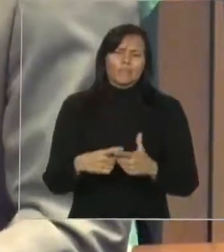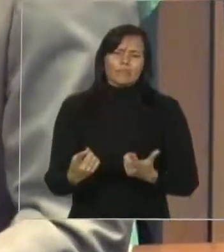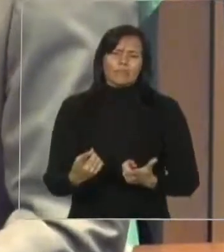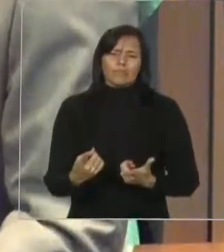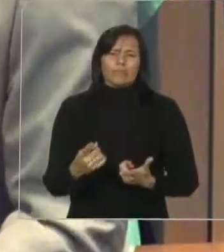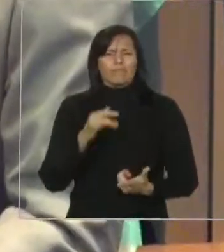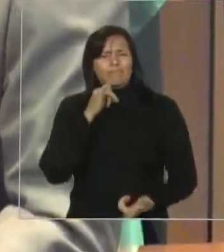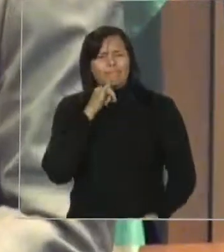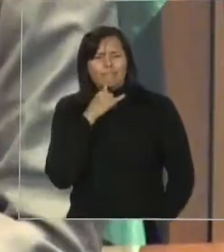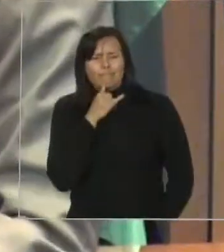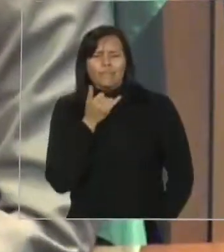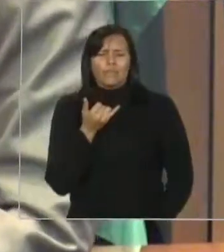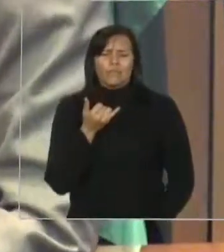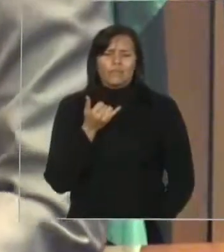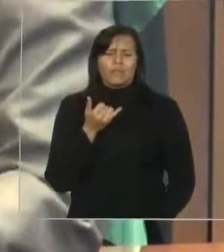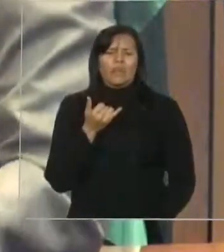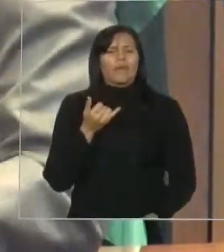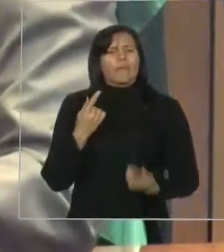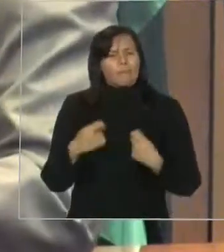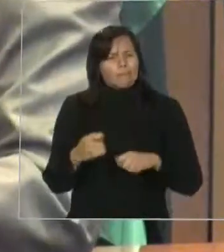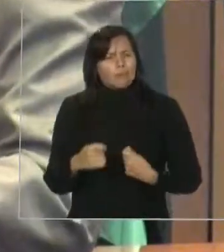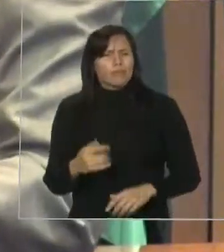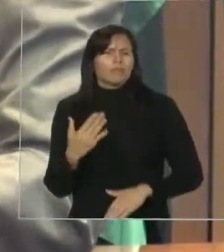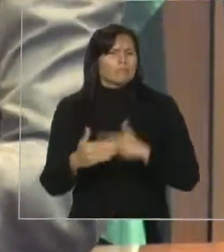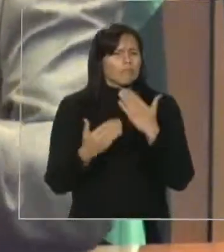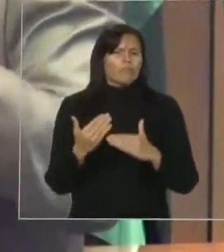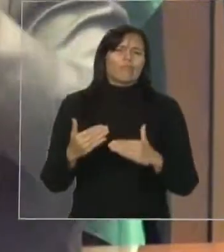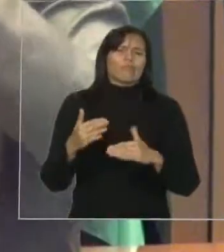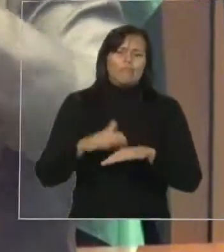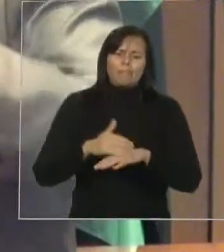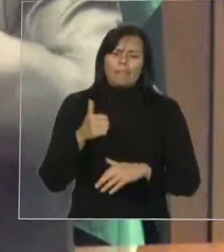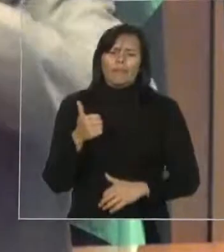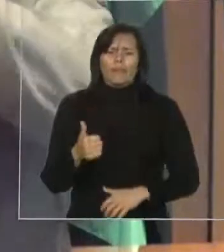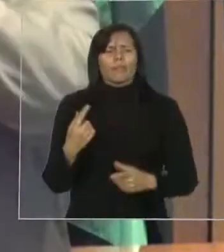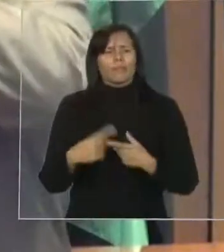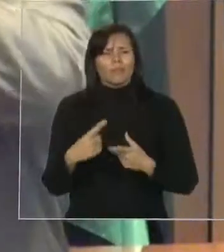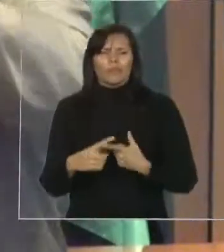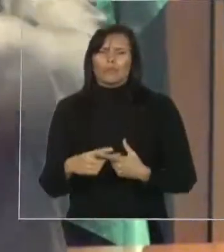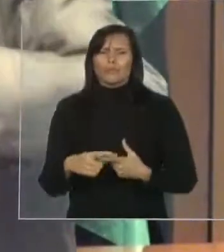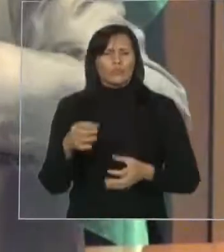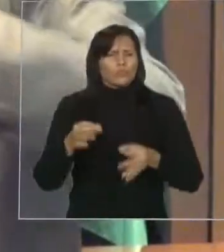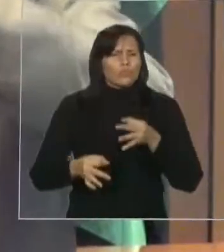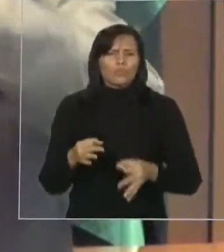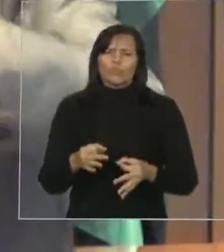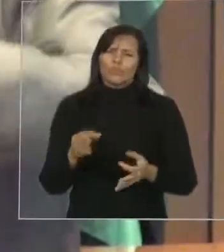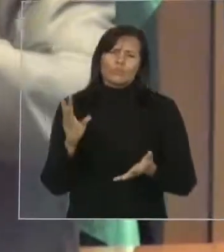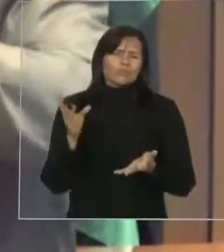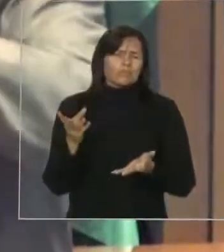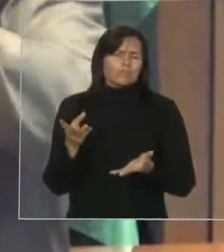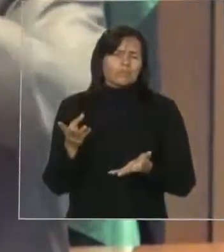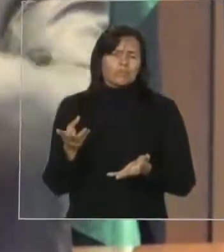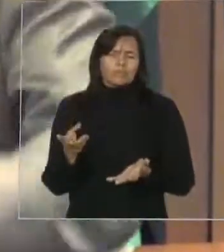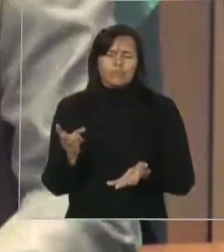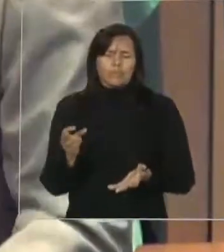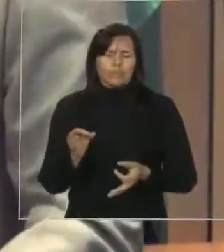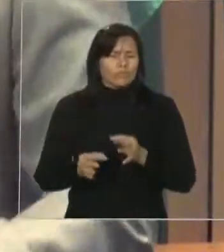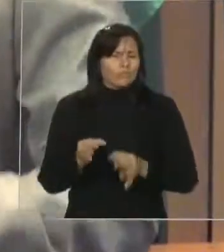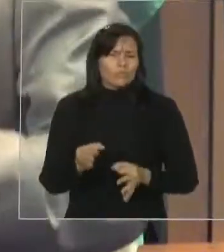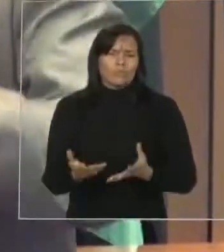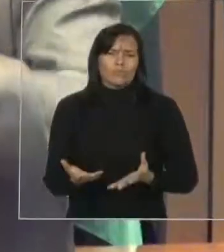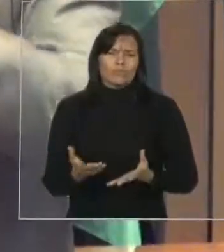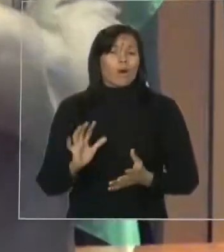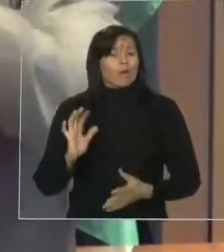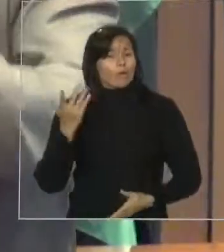melhorar porque não é justo que o cidadão, ele saia, por exemplo, da Baixada Maranhense, ali de Pinheiro e municípios vizinhos,